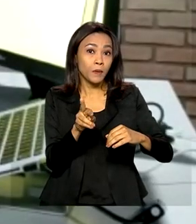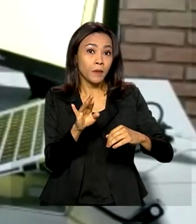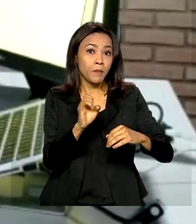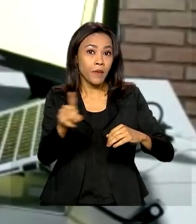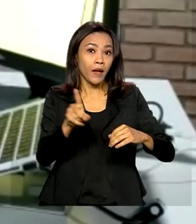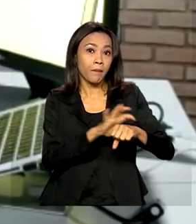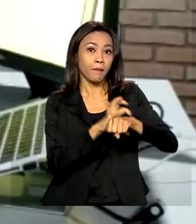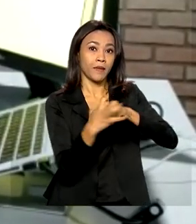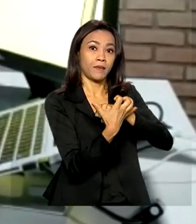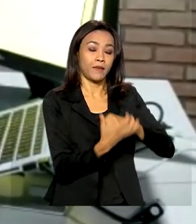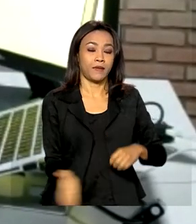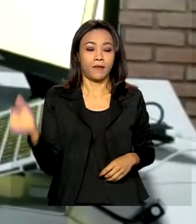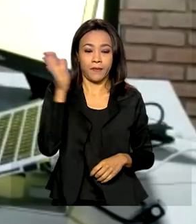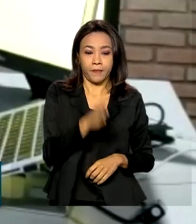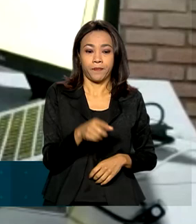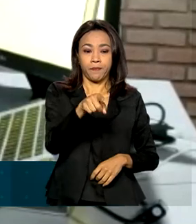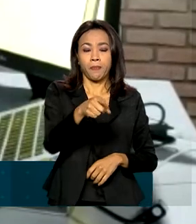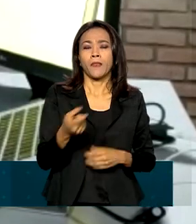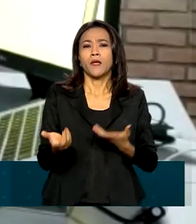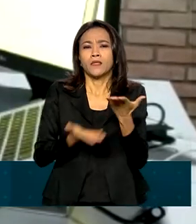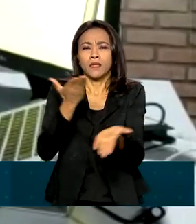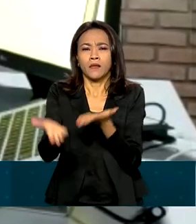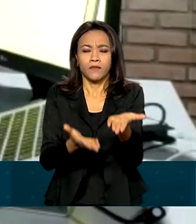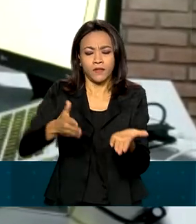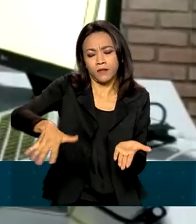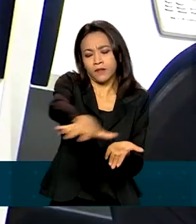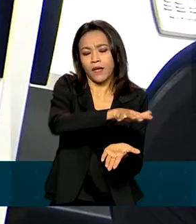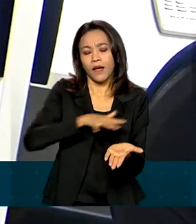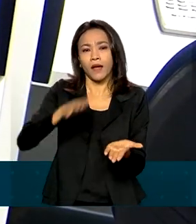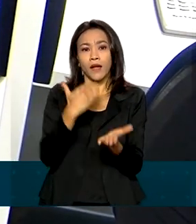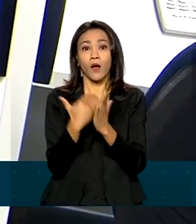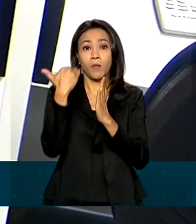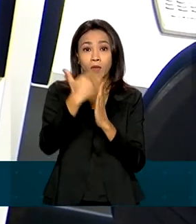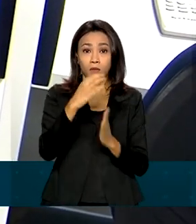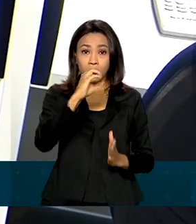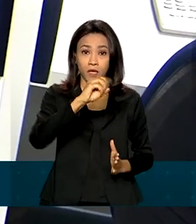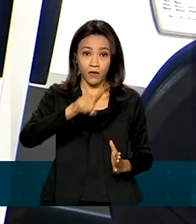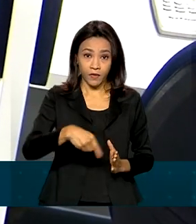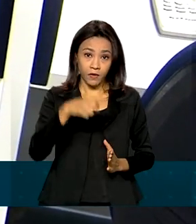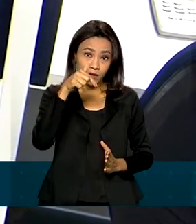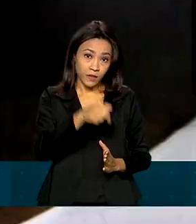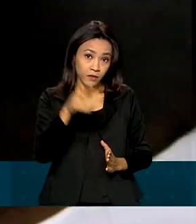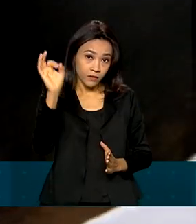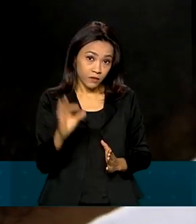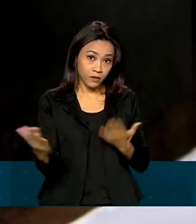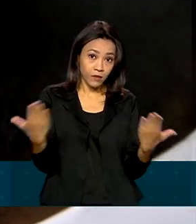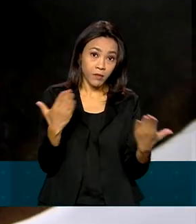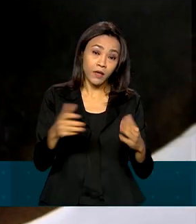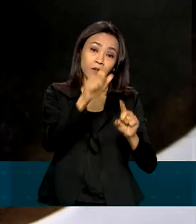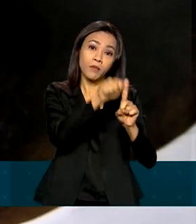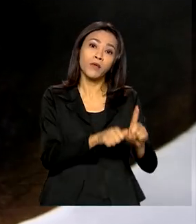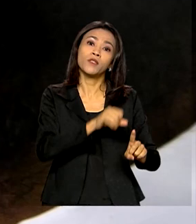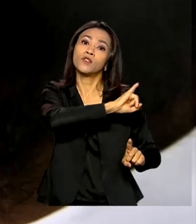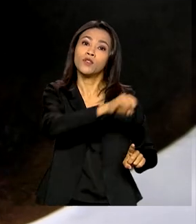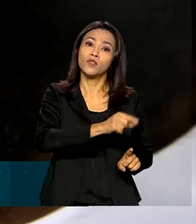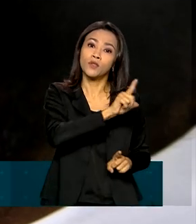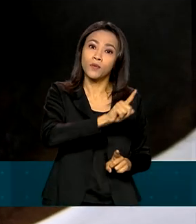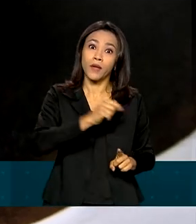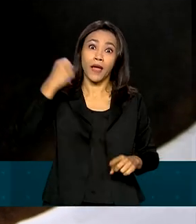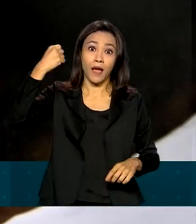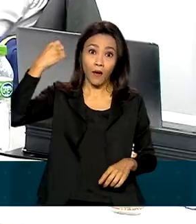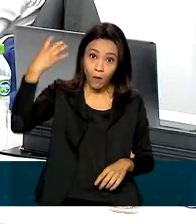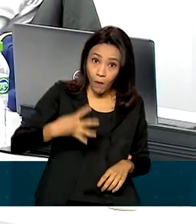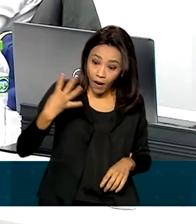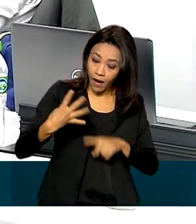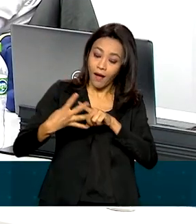O volume de serviços cresceu 0,7% em agosto comparado ao mês de julho. É a quarta taxa positiva